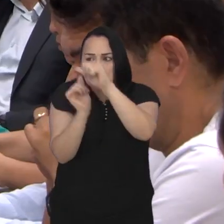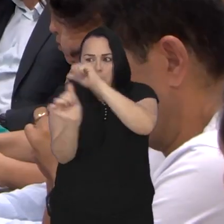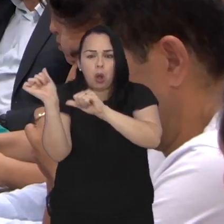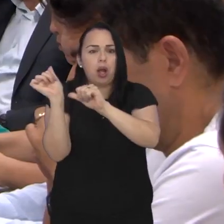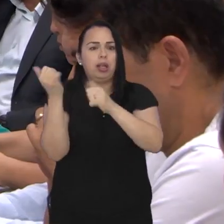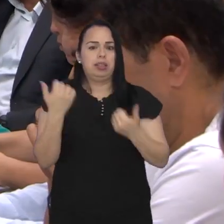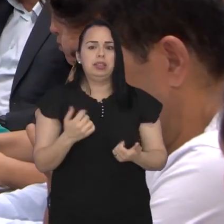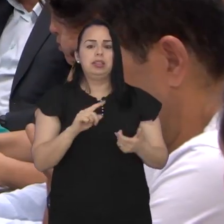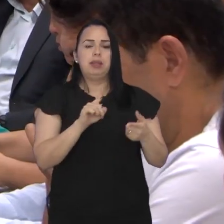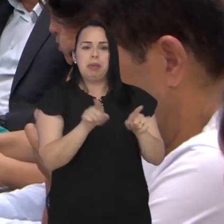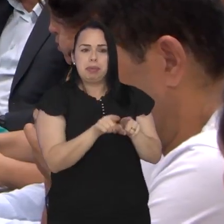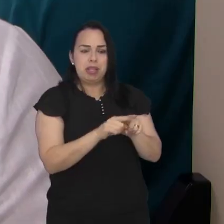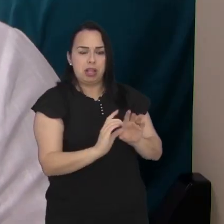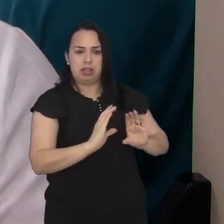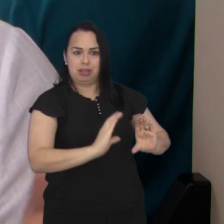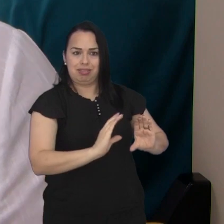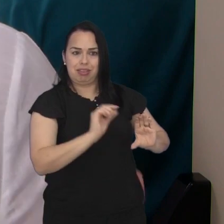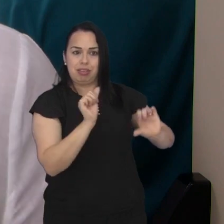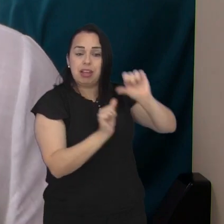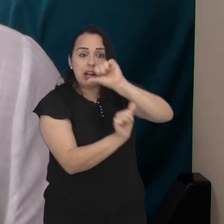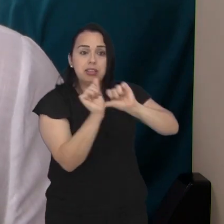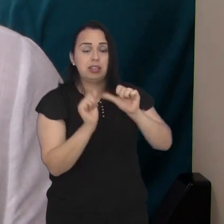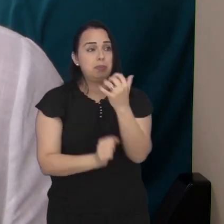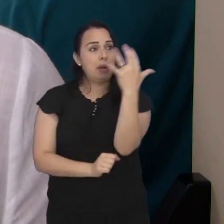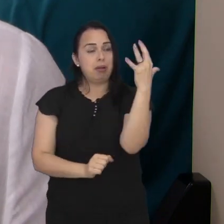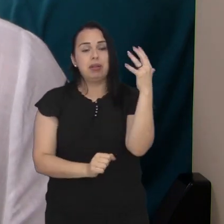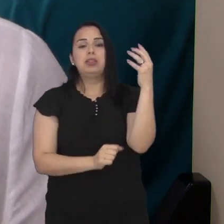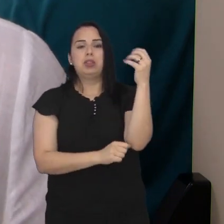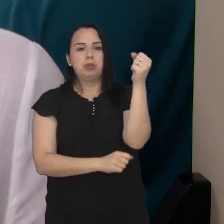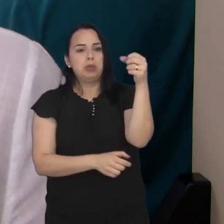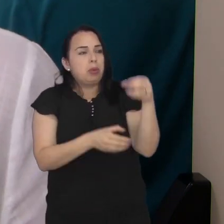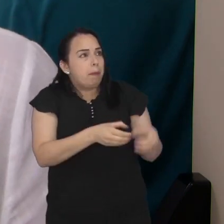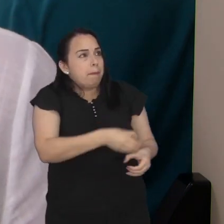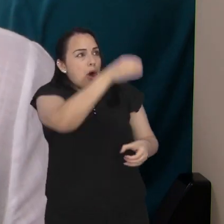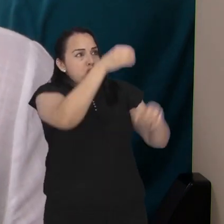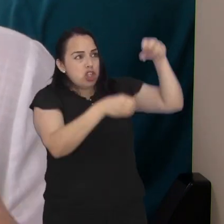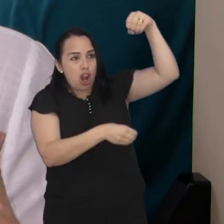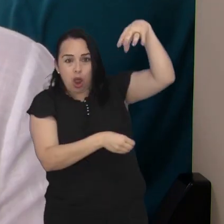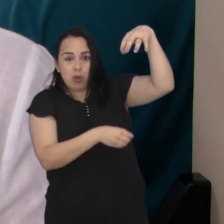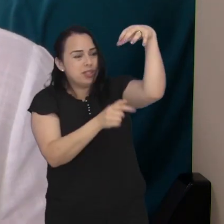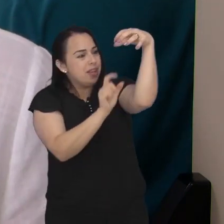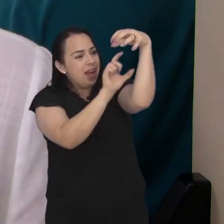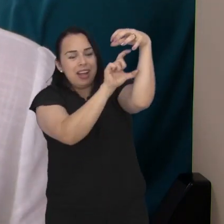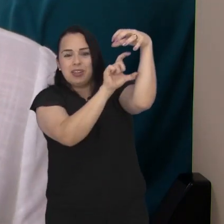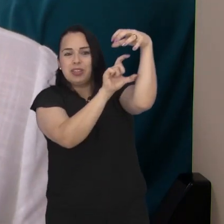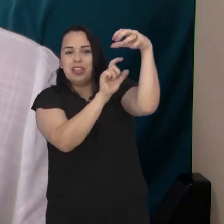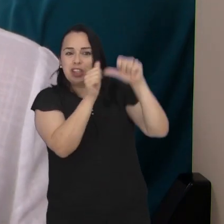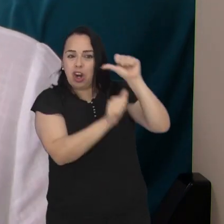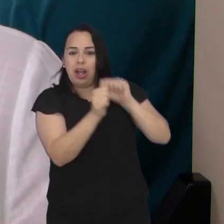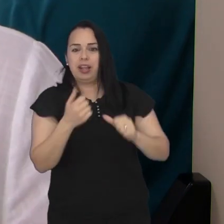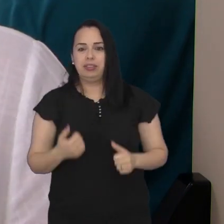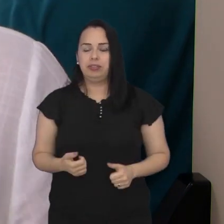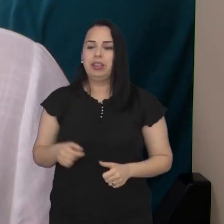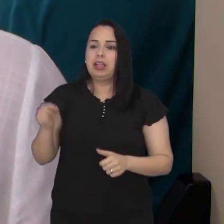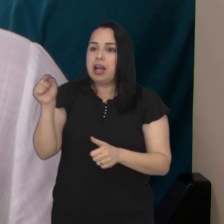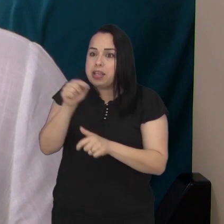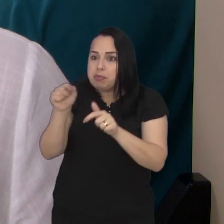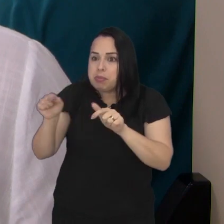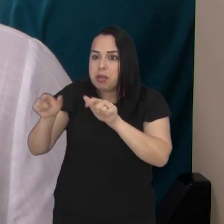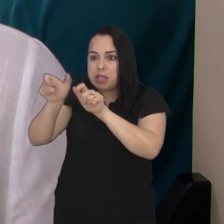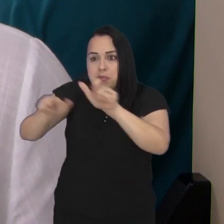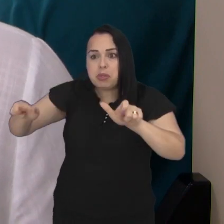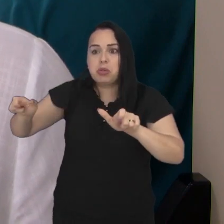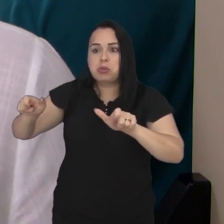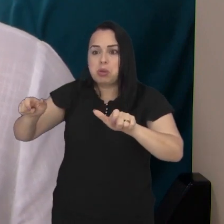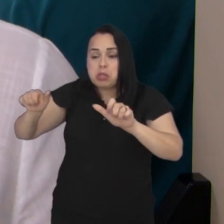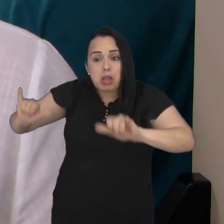troca de transformadores. Principalmente nesses últimos dias, muitas demandas, muitas solicitações dos moradores de diversas regiões,